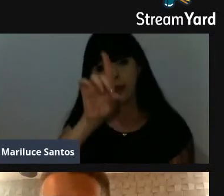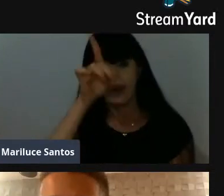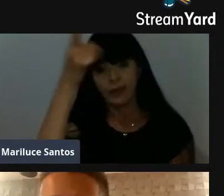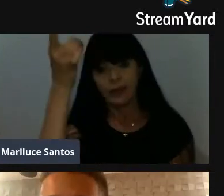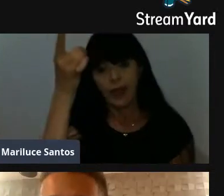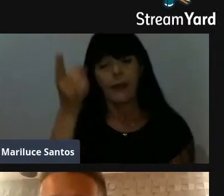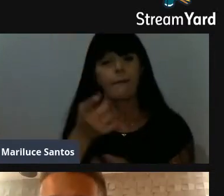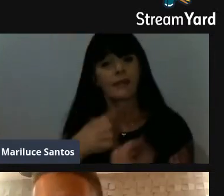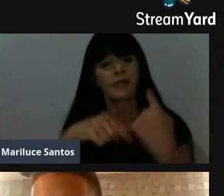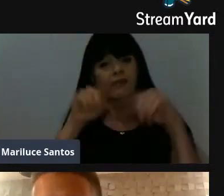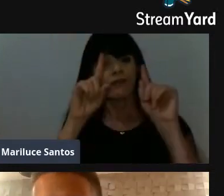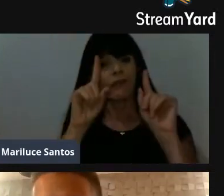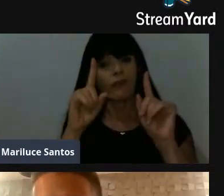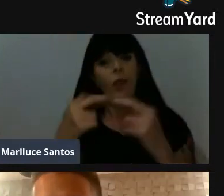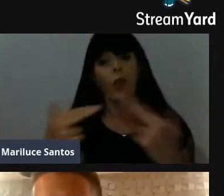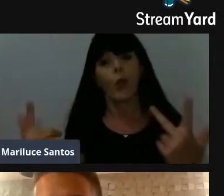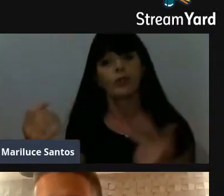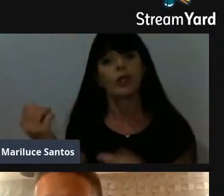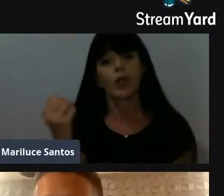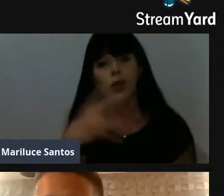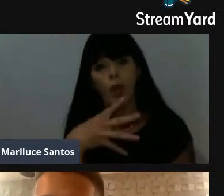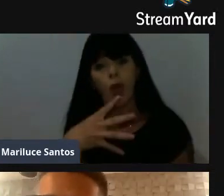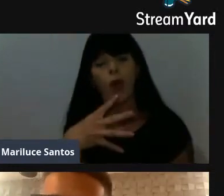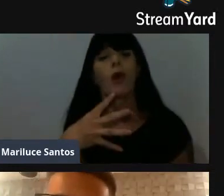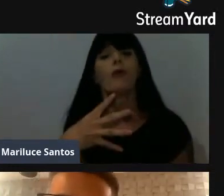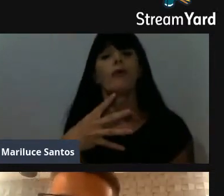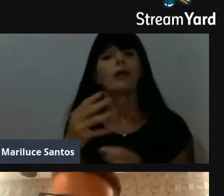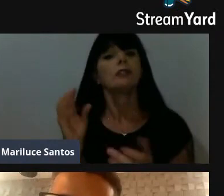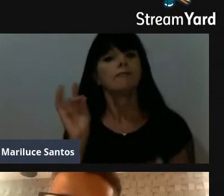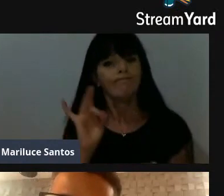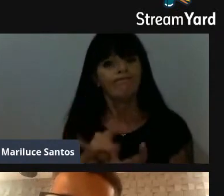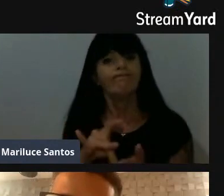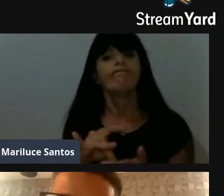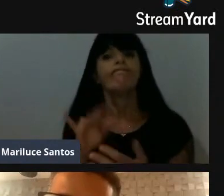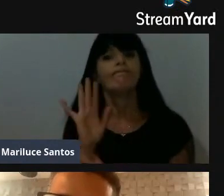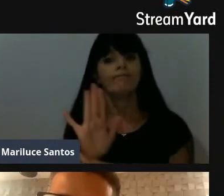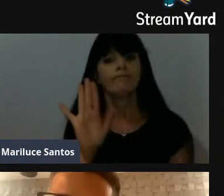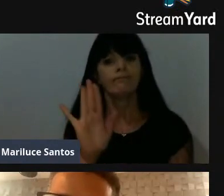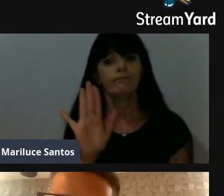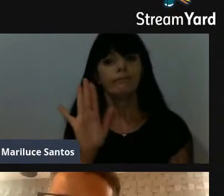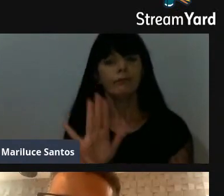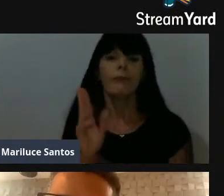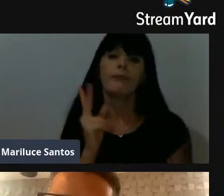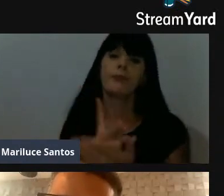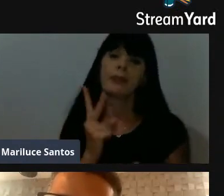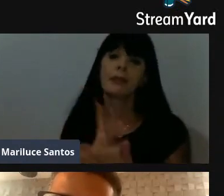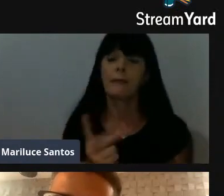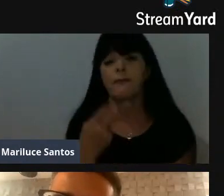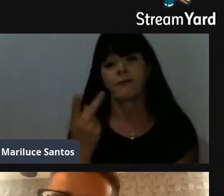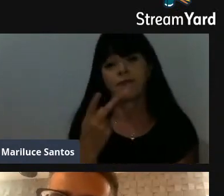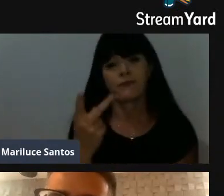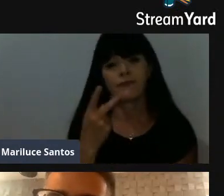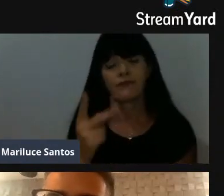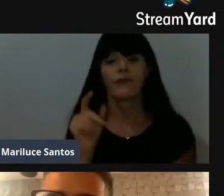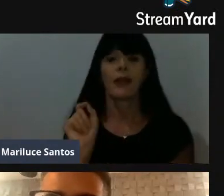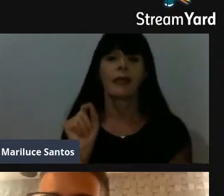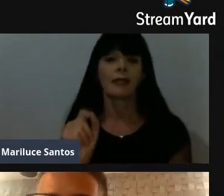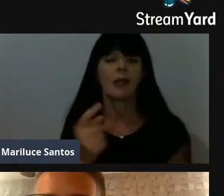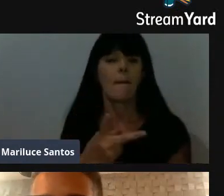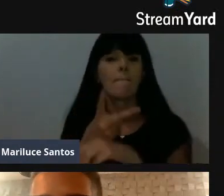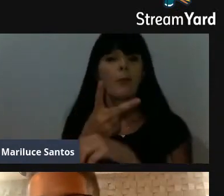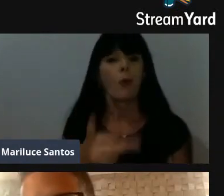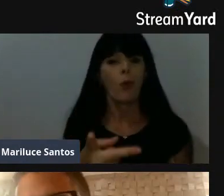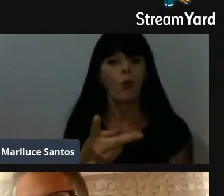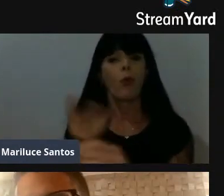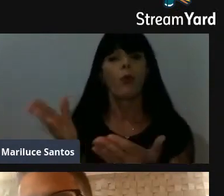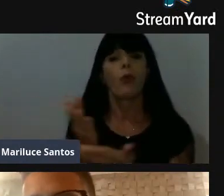desenvolver alguma coisa nova, de realmente inovar. A gente sempre fala que toda vez que a gente vai procurar alguma coisa